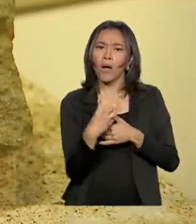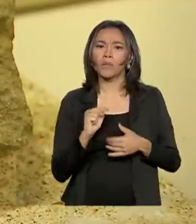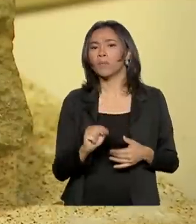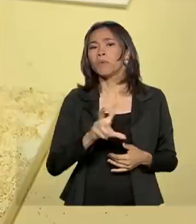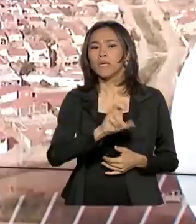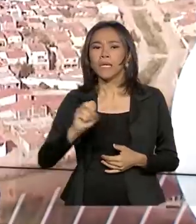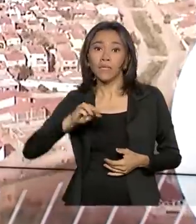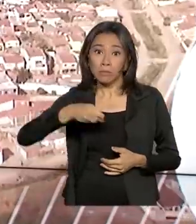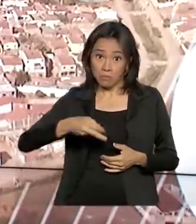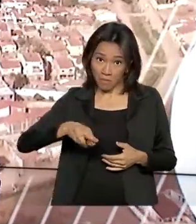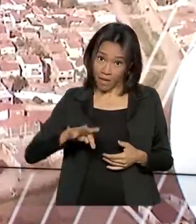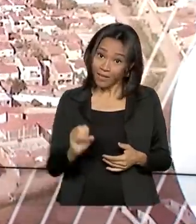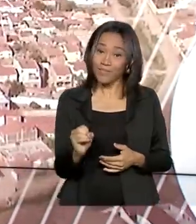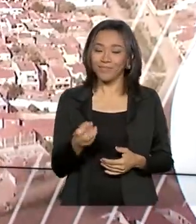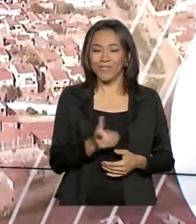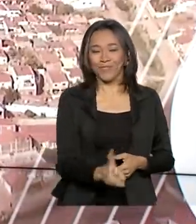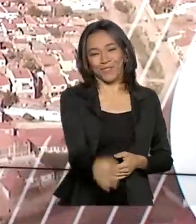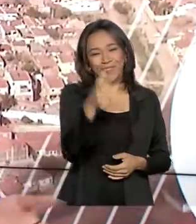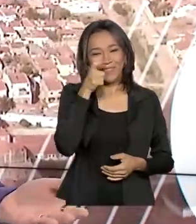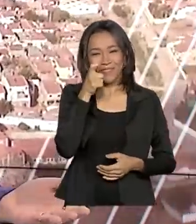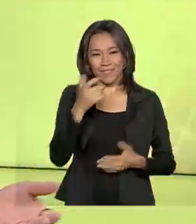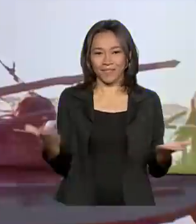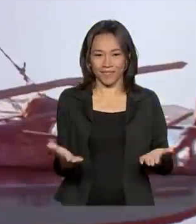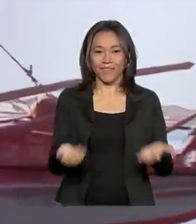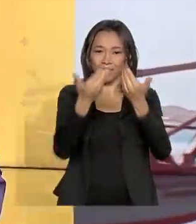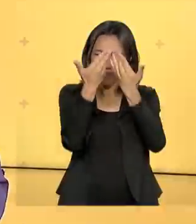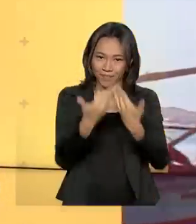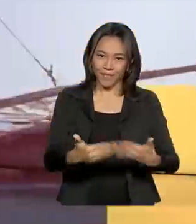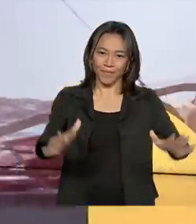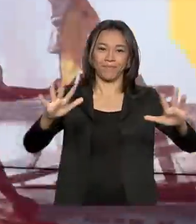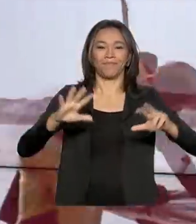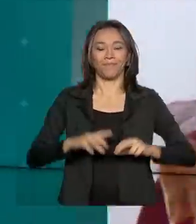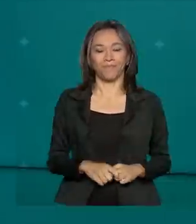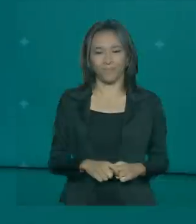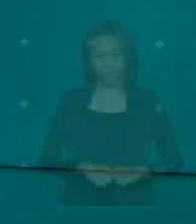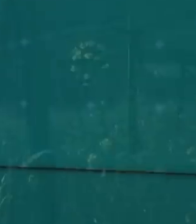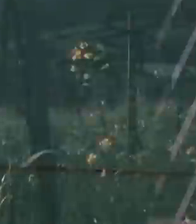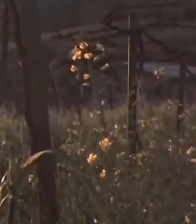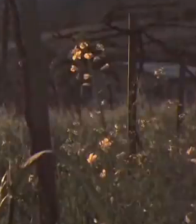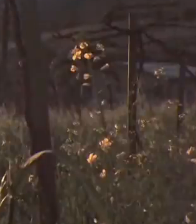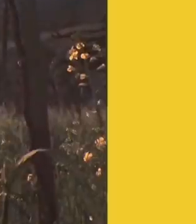profundidade. Fique com a gente, o Brasil em Dia já está no ar.